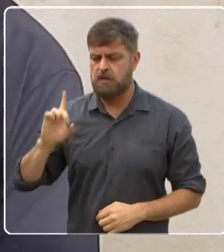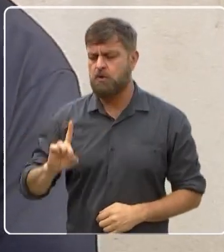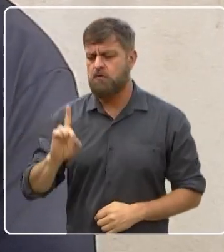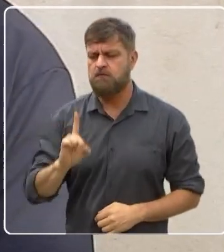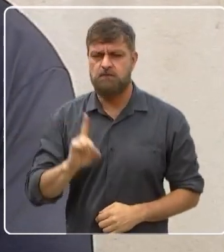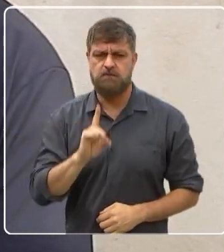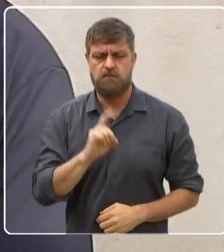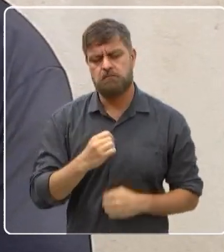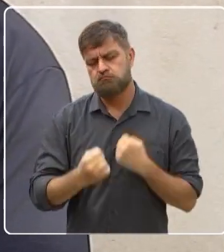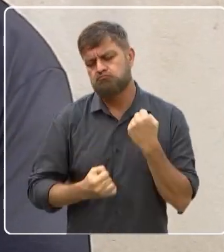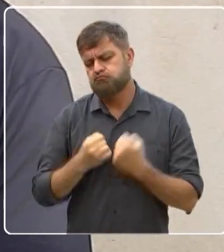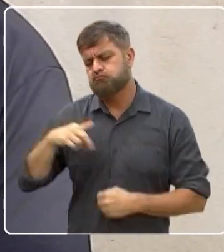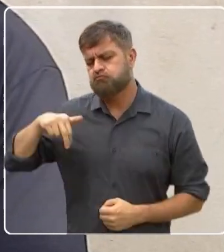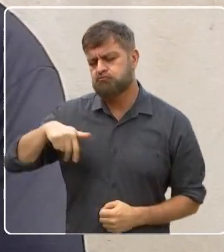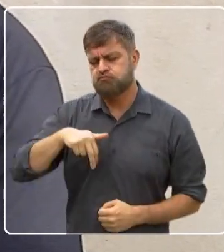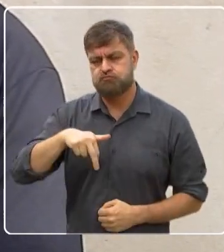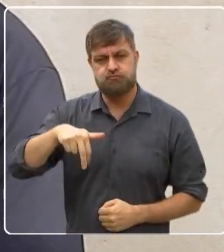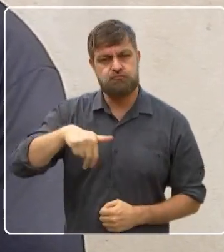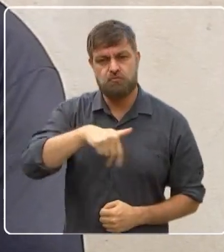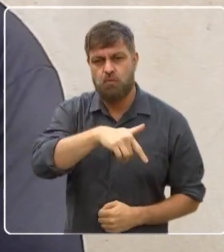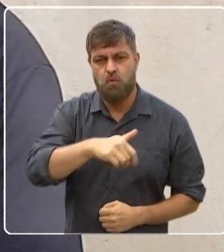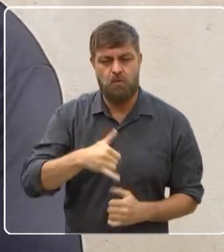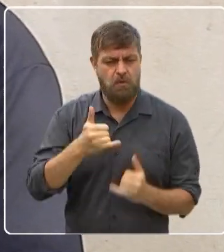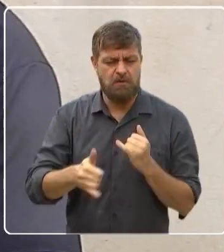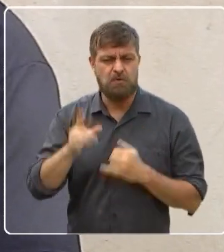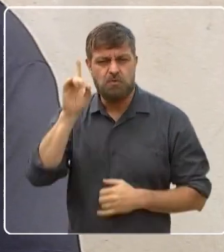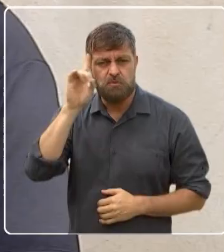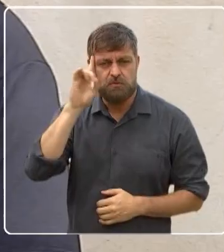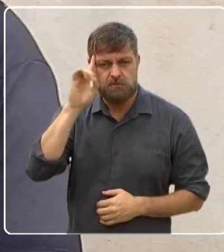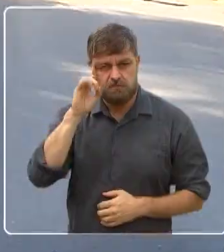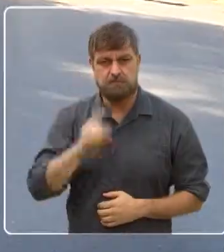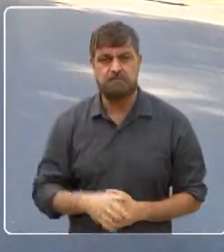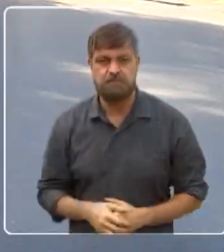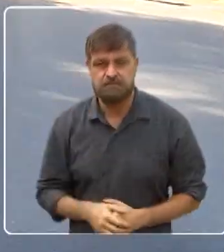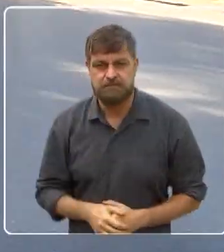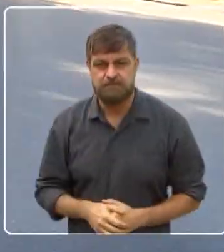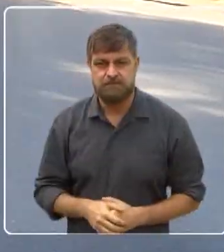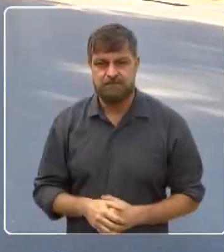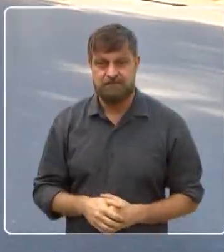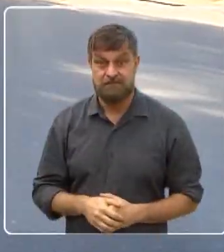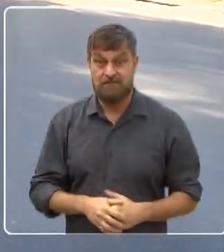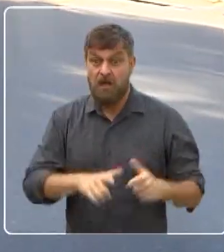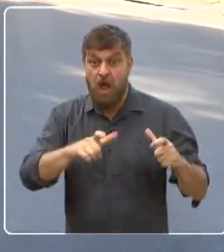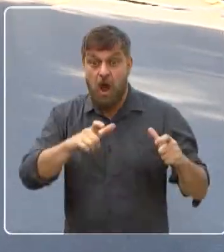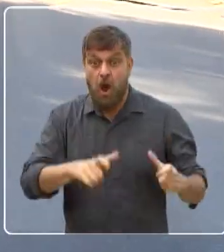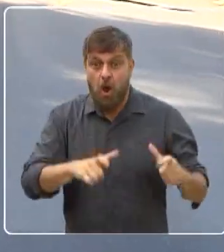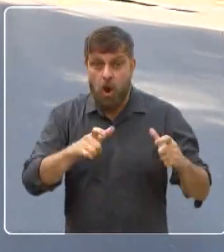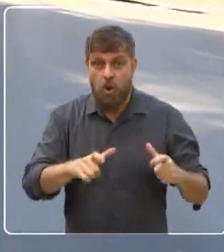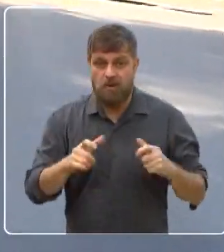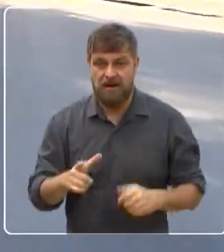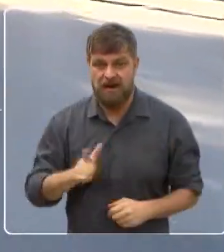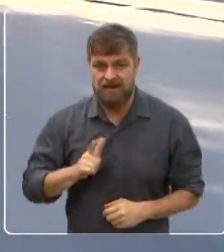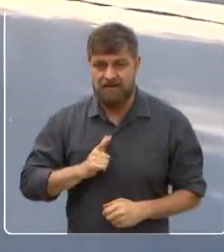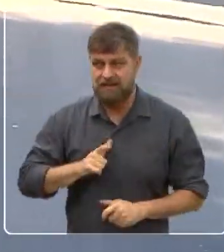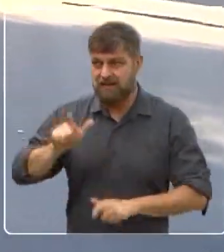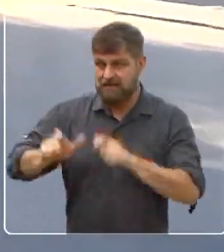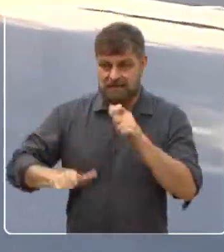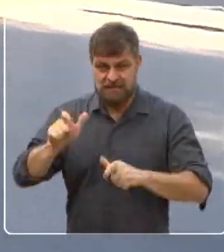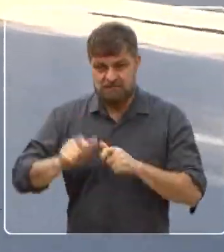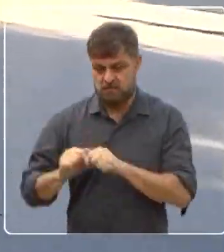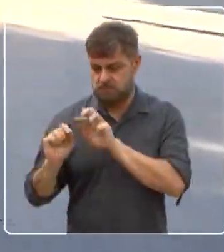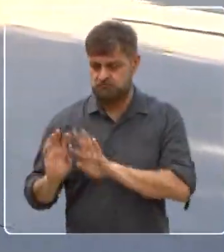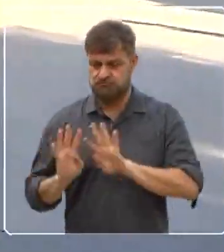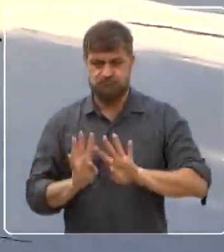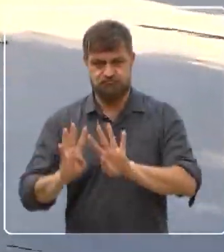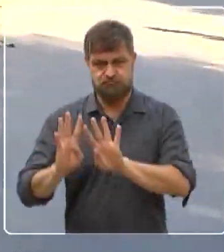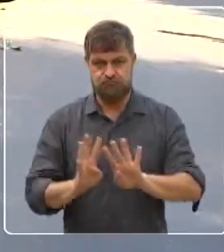caminhada, quase todos os dias, dá pra ver assim, mais ou menos. Pois é, um dos lugares mais procurados pelos moradores aqui